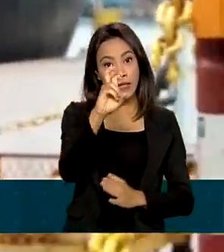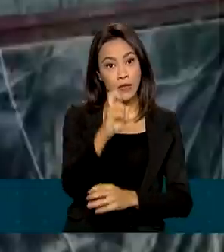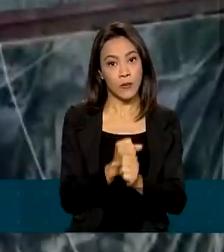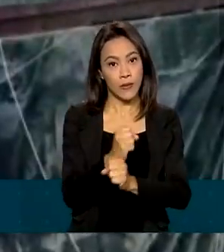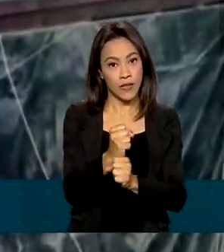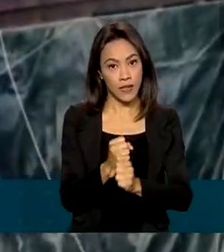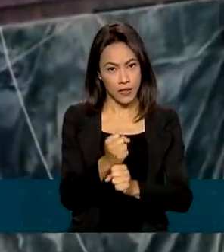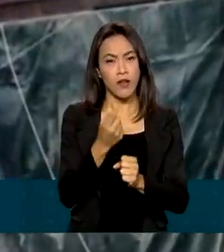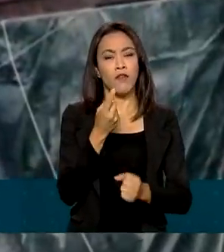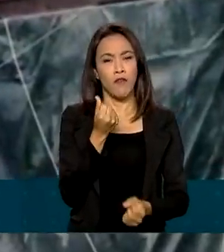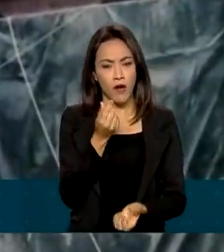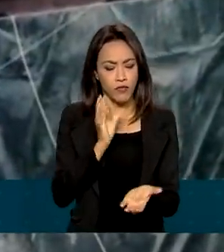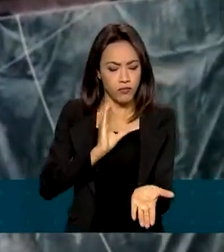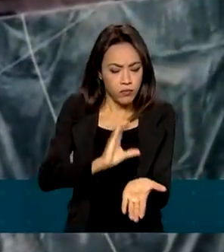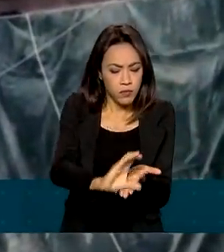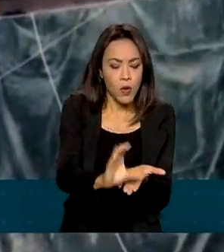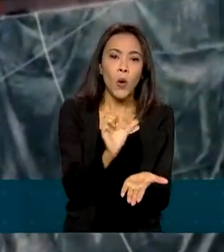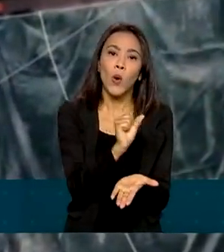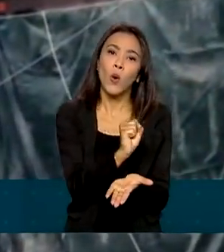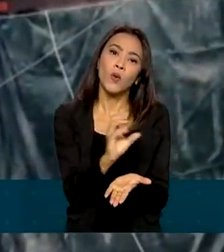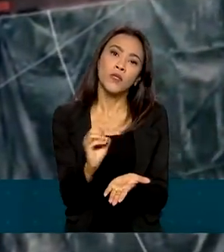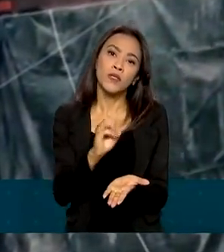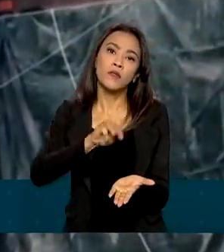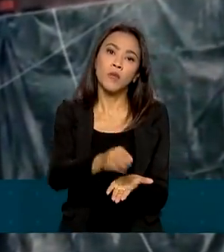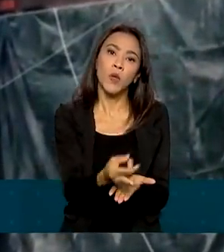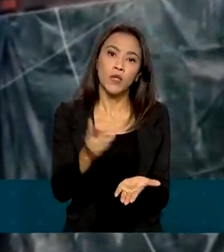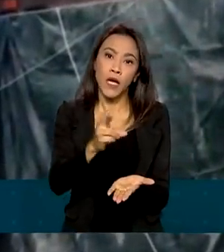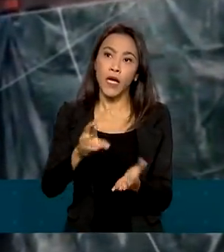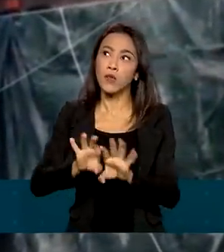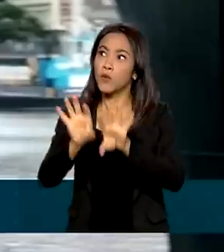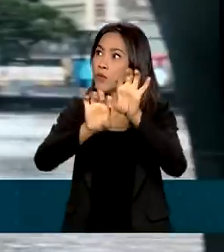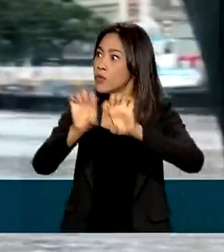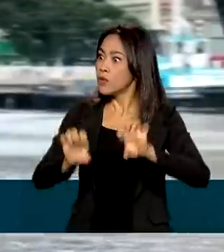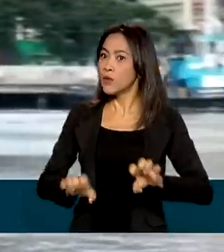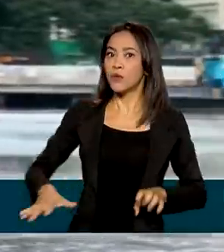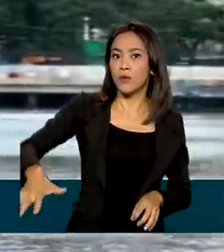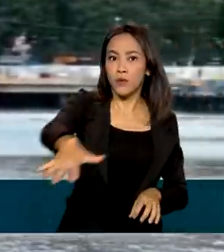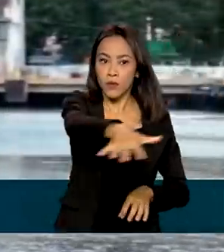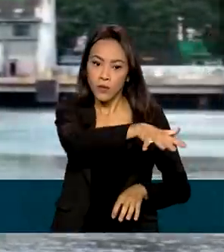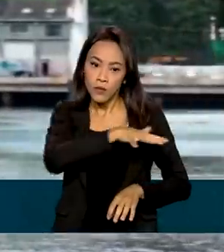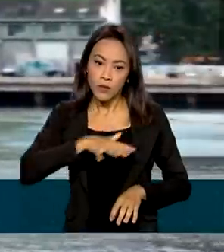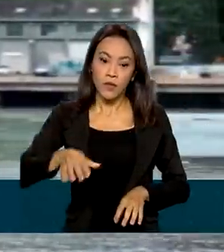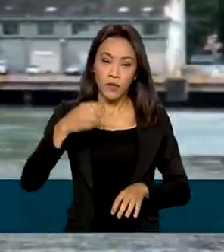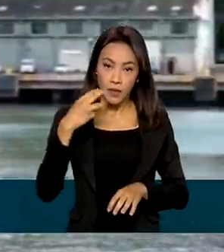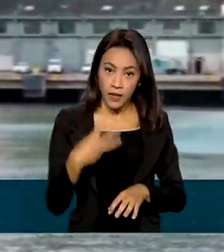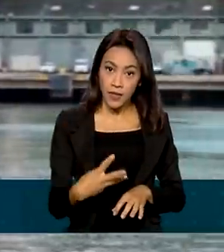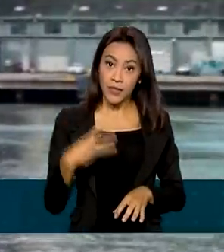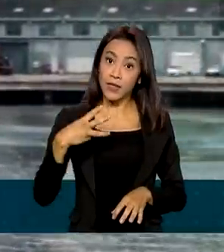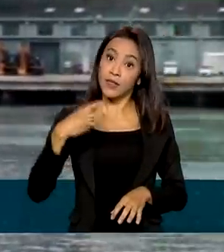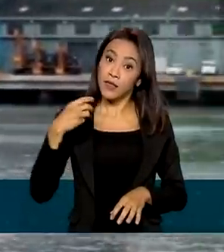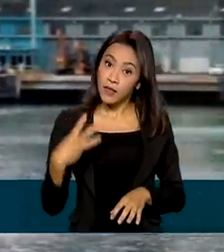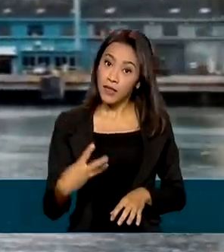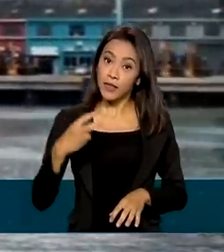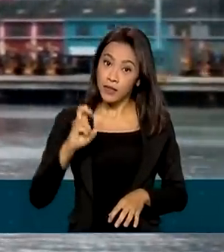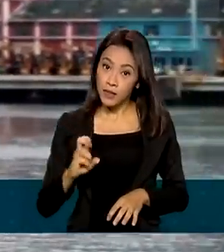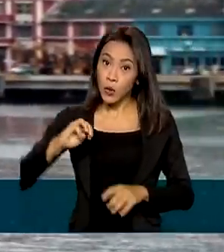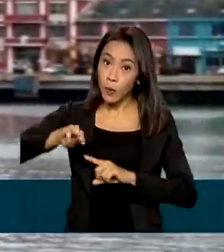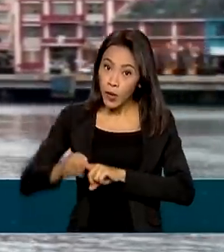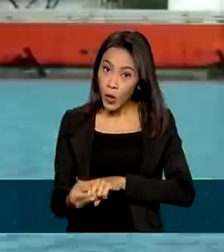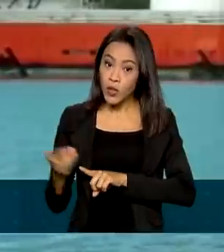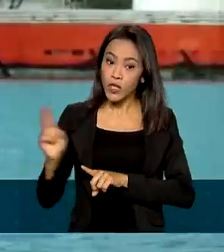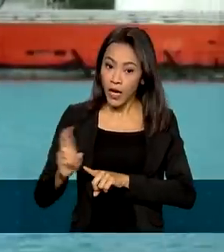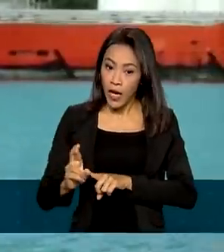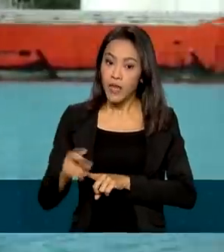pelo menos 850 milhões de reais no complexo, sendo 335 milhões de reais na